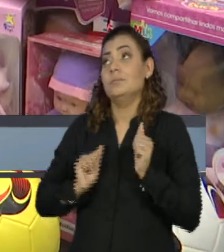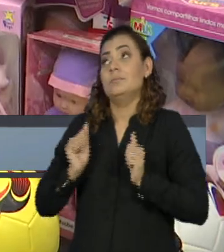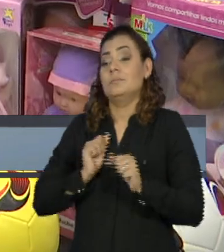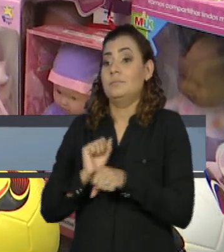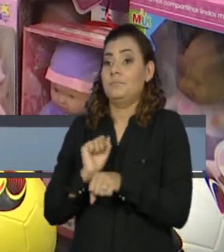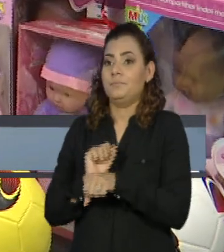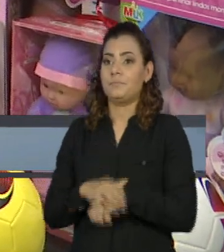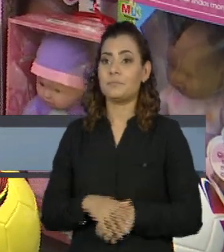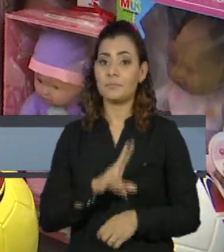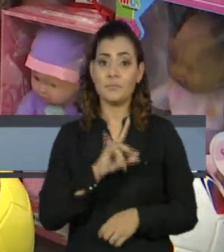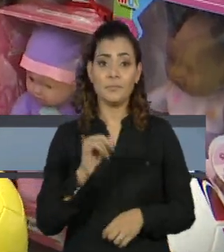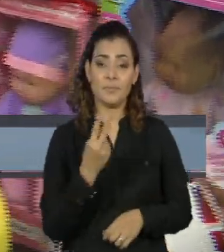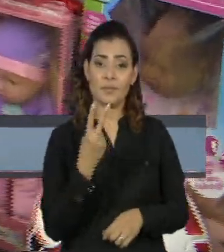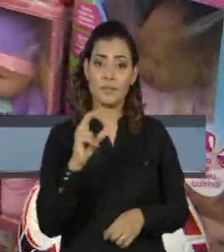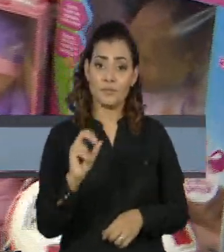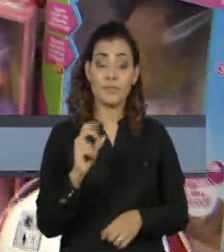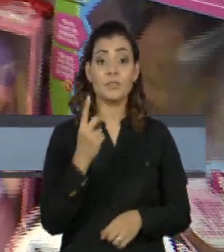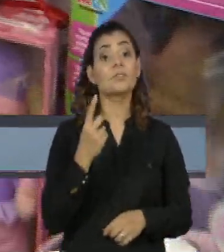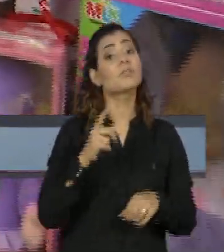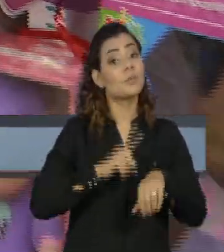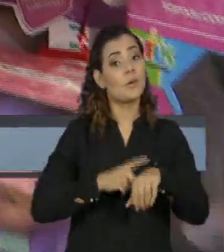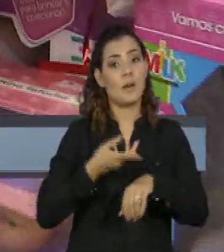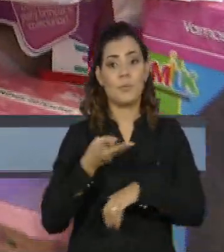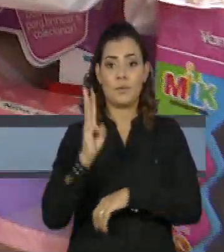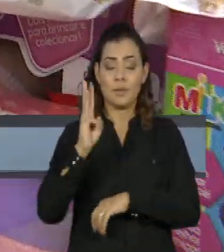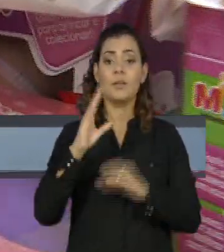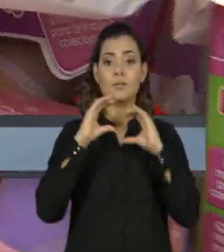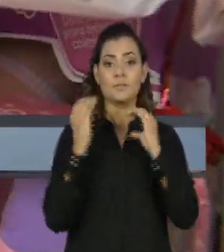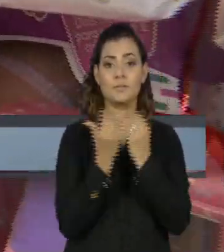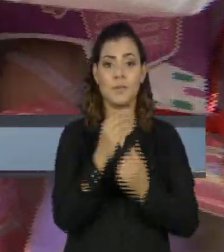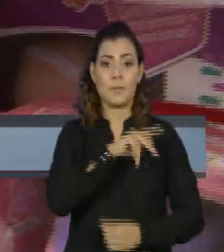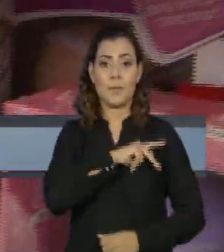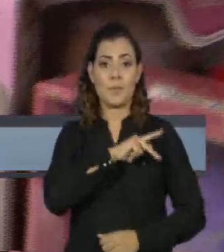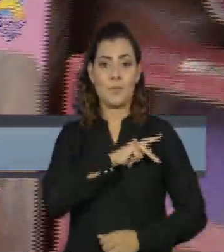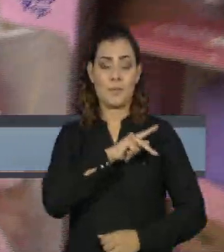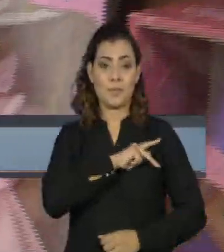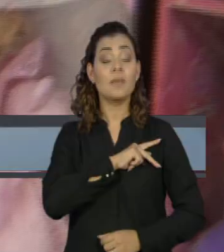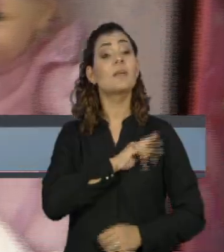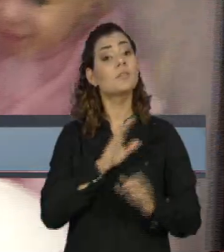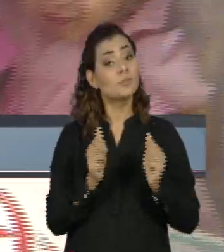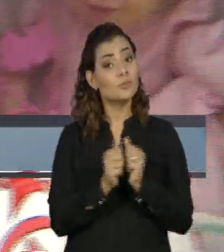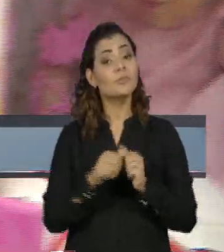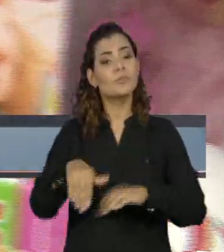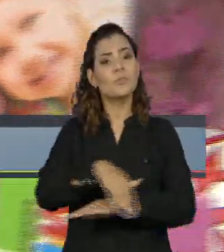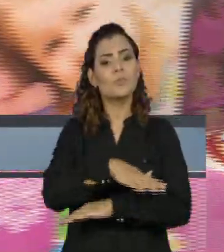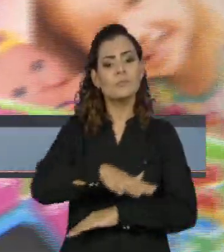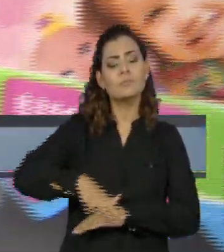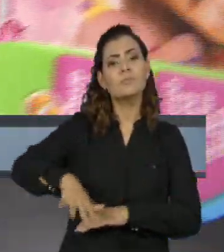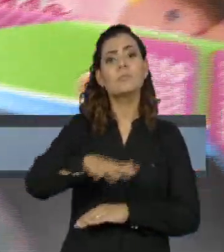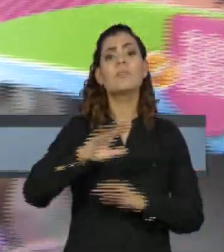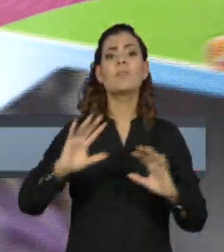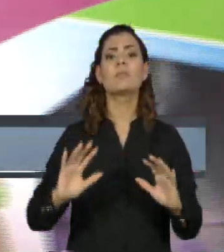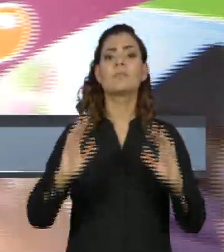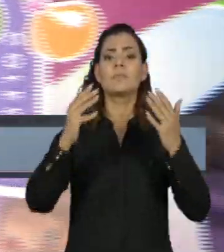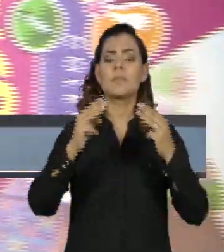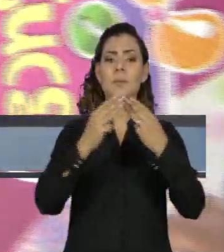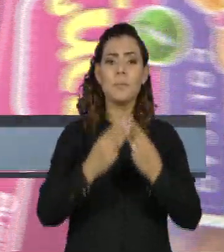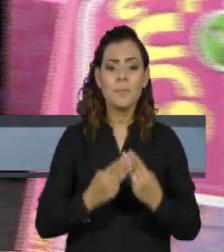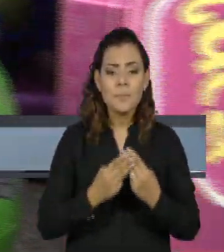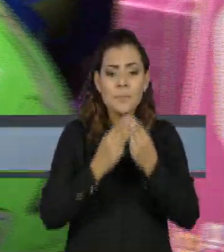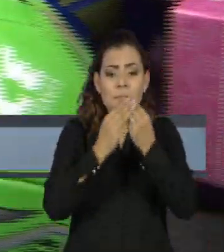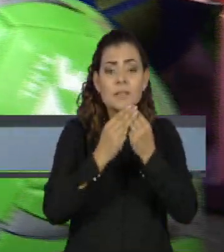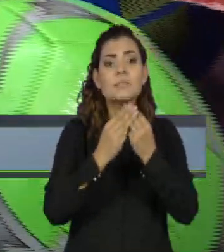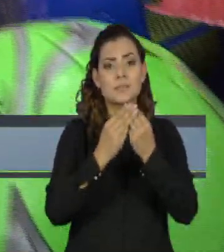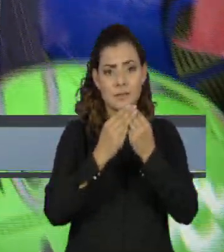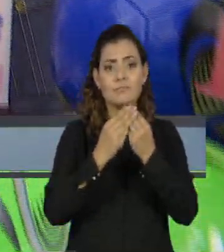Dia 20, às 15 horas, na Sociedade Esportiva Palmeiras, o cardeal Dom Odilo Pedro Scherer vai estar celebrando uma missa em ação de